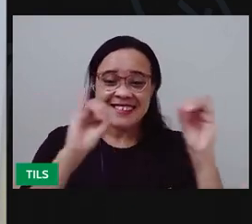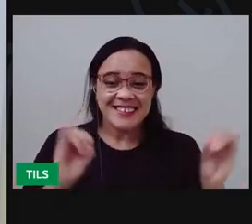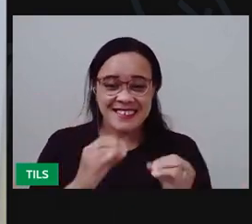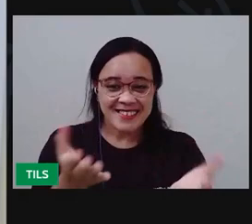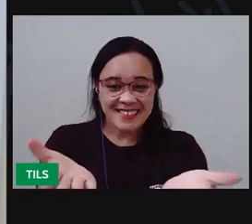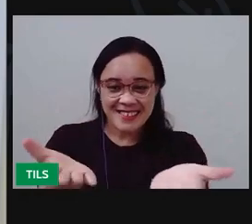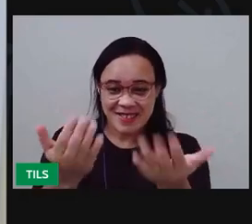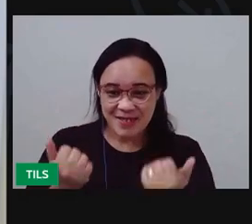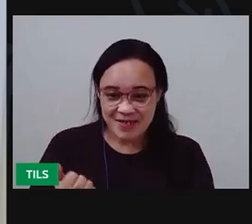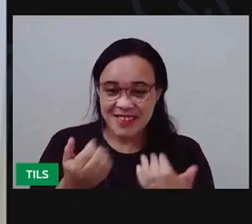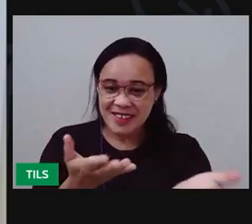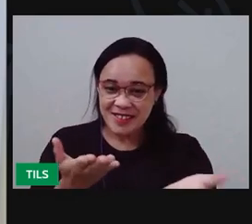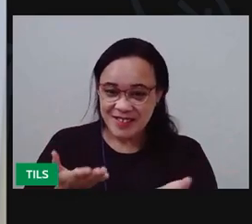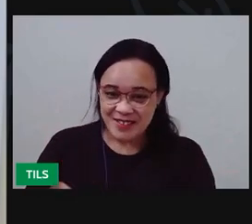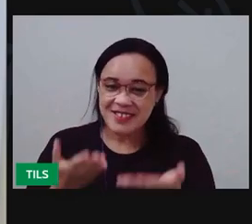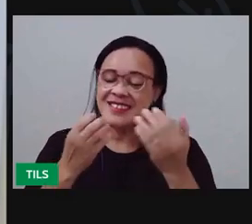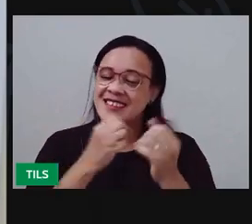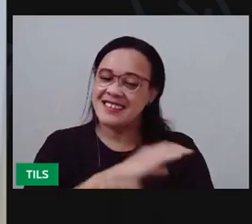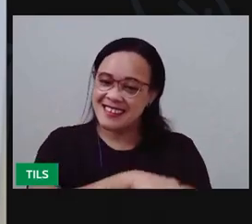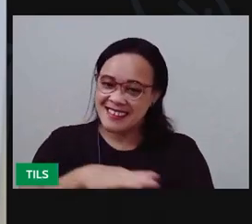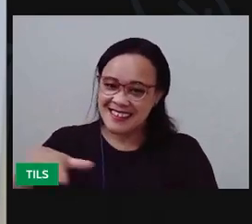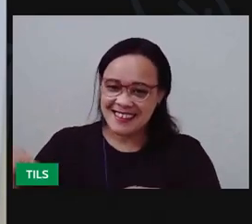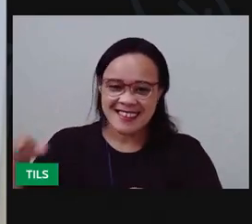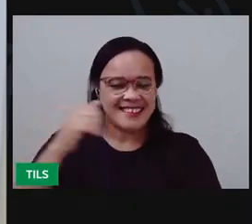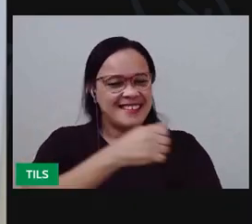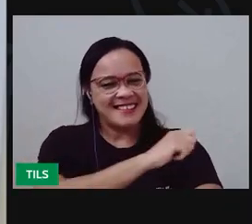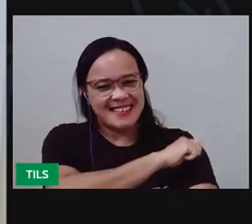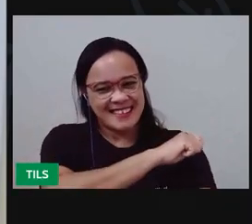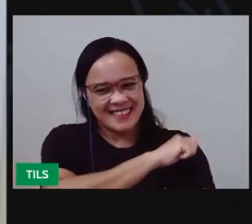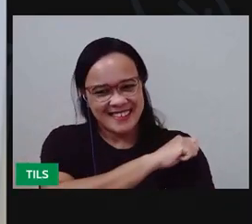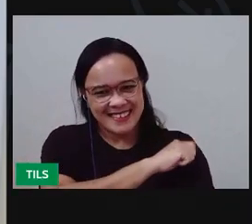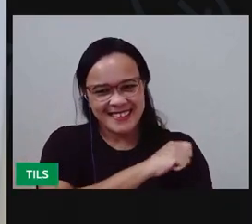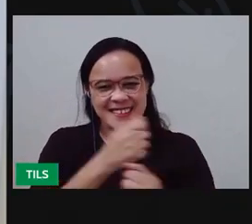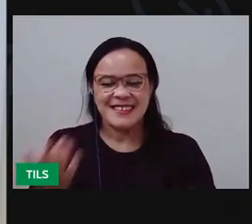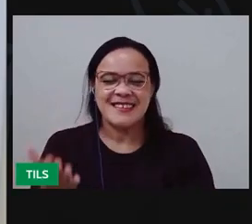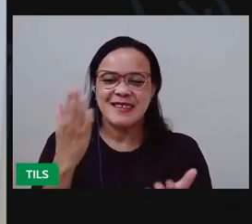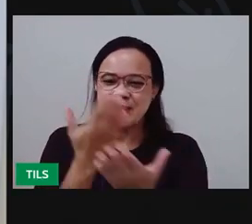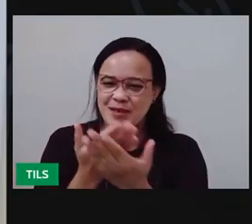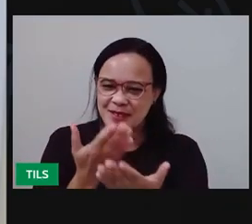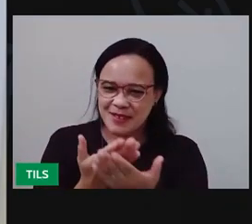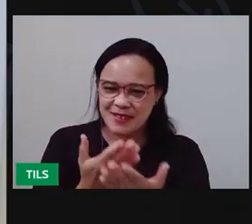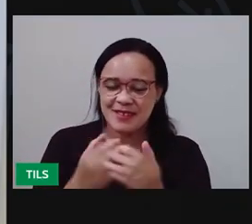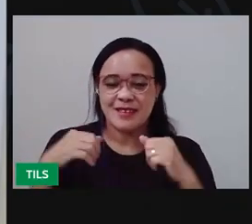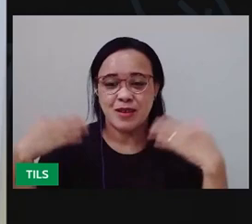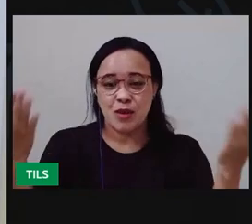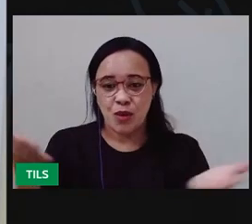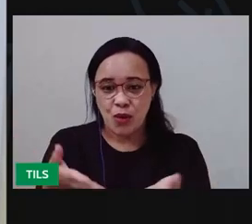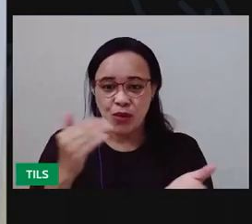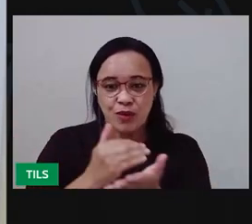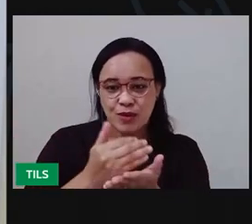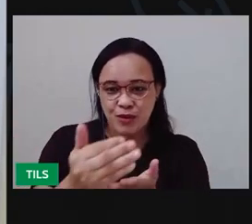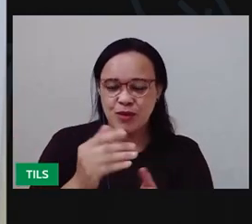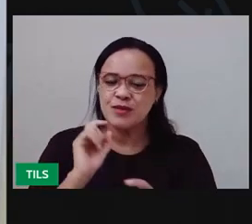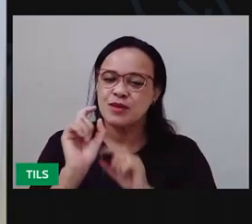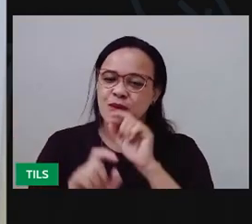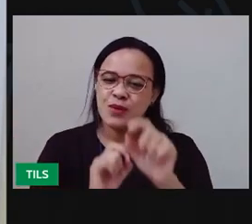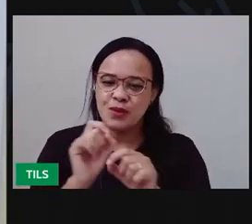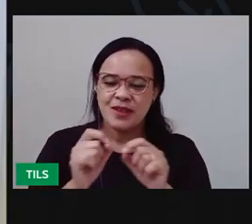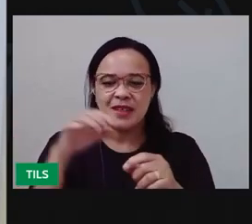Sejam bem-vindos, crianças, a mais uma aula. E hoje a gente vai continuar as nossas